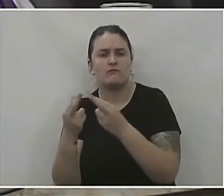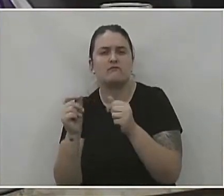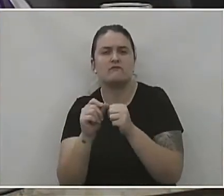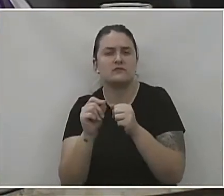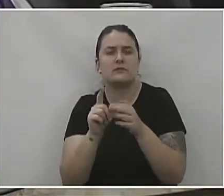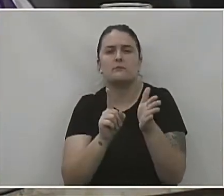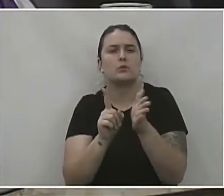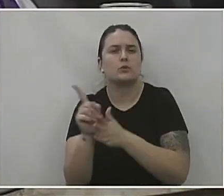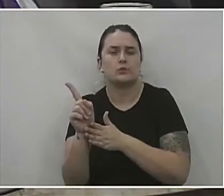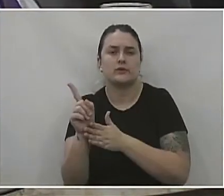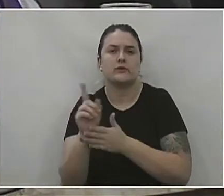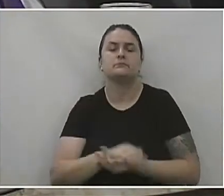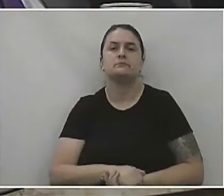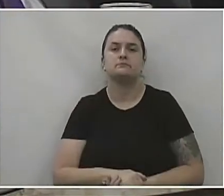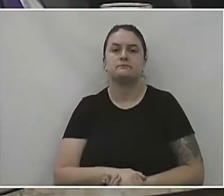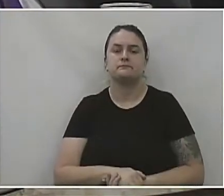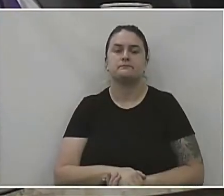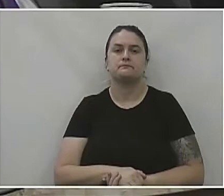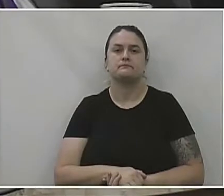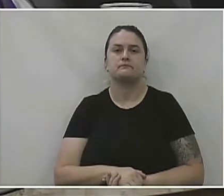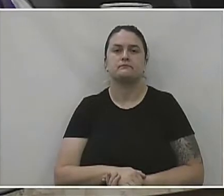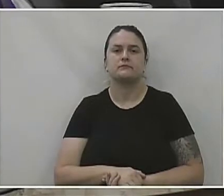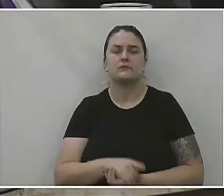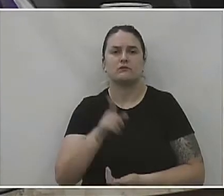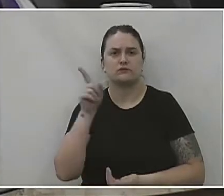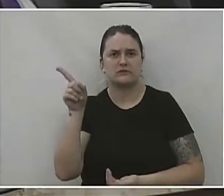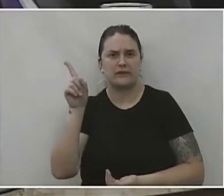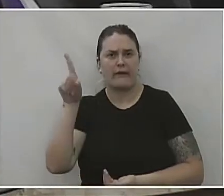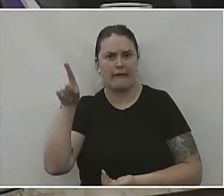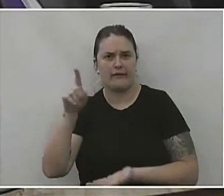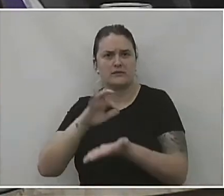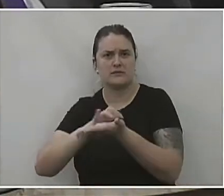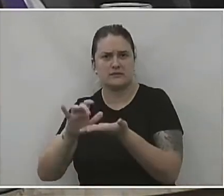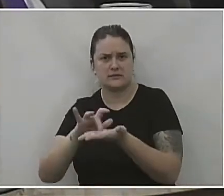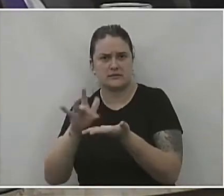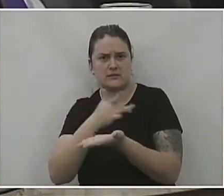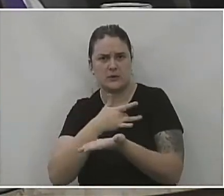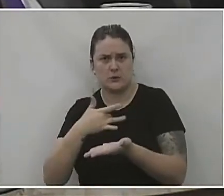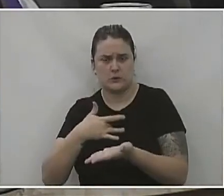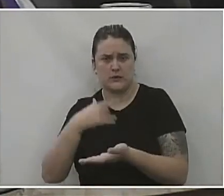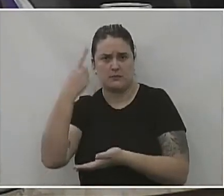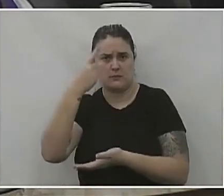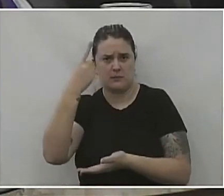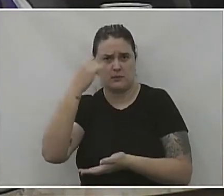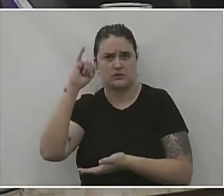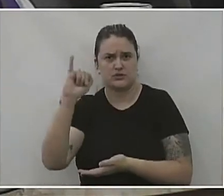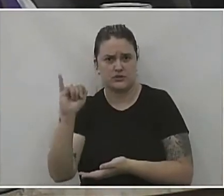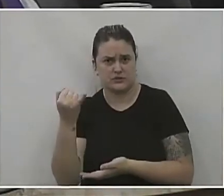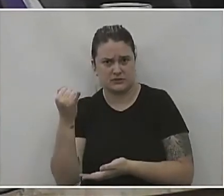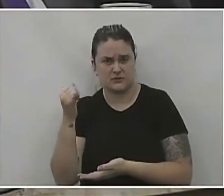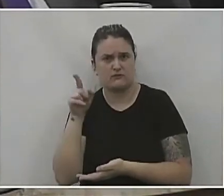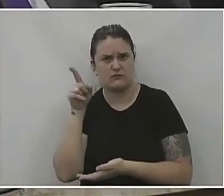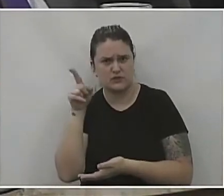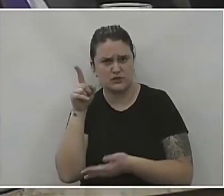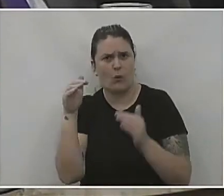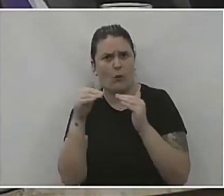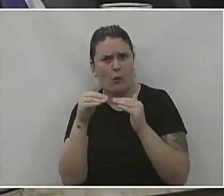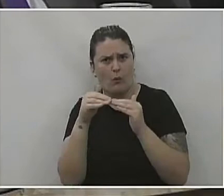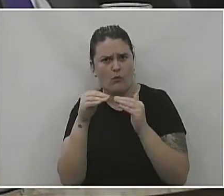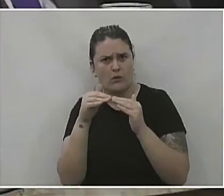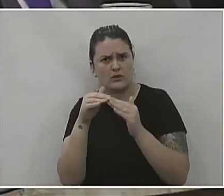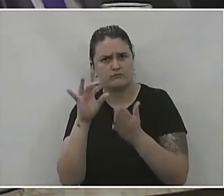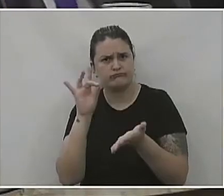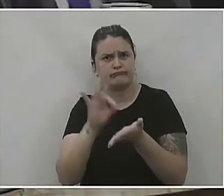perguntas que achar necessárias. Estando o senhor como secretário de Saúde desde o dia 1º de janeiro, você concorda com as